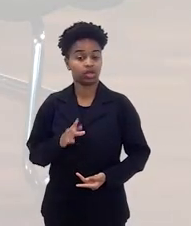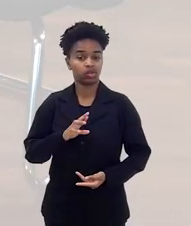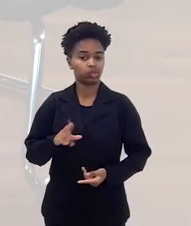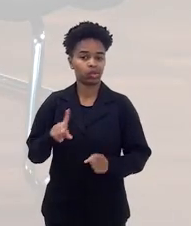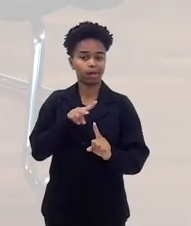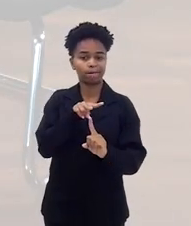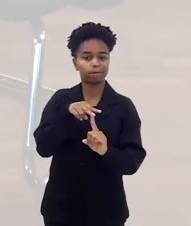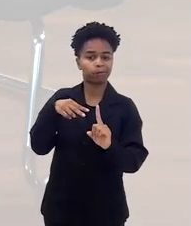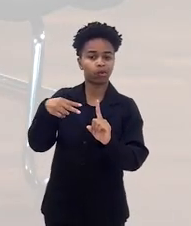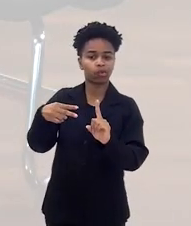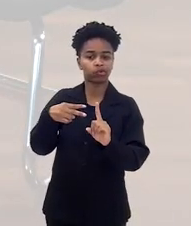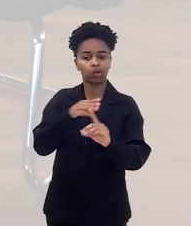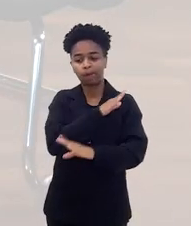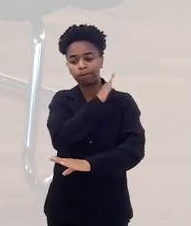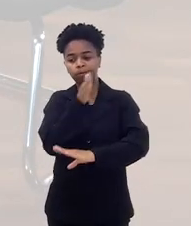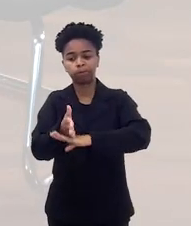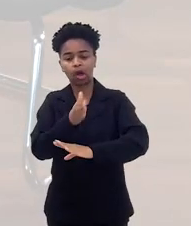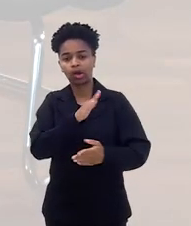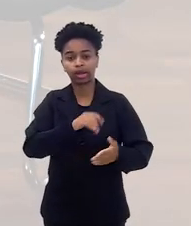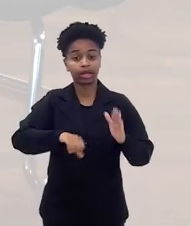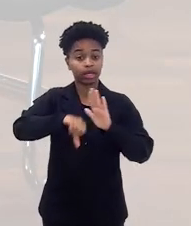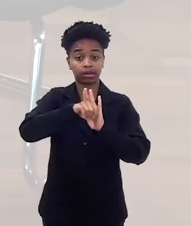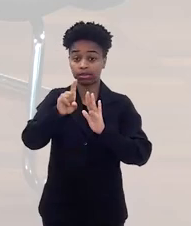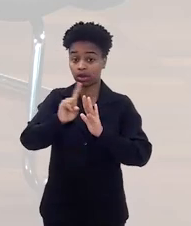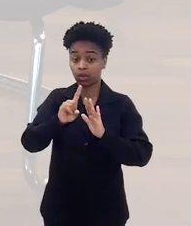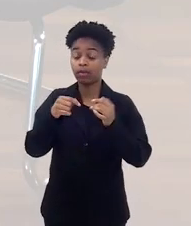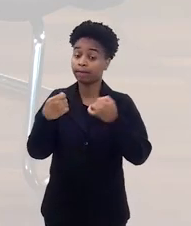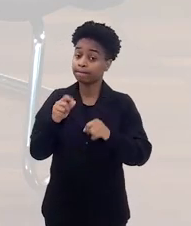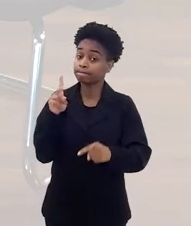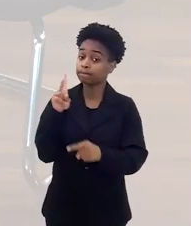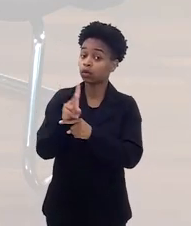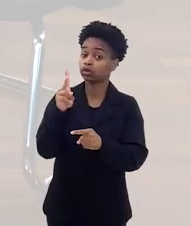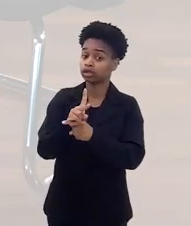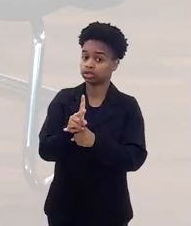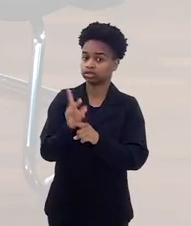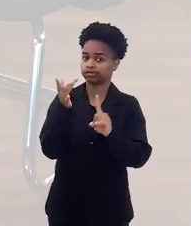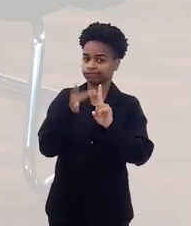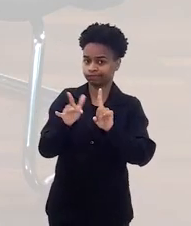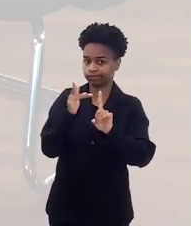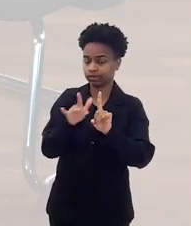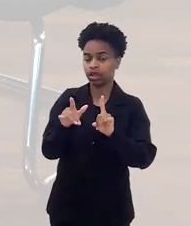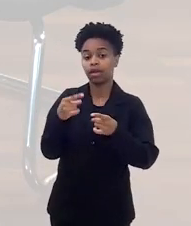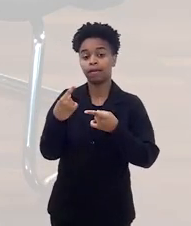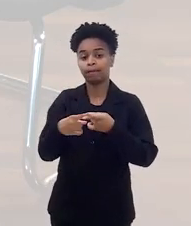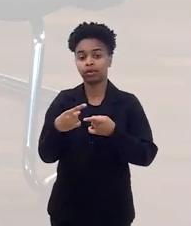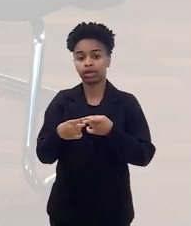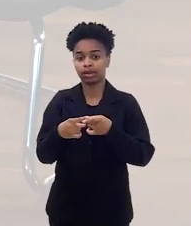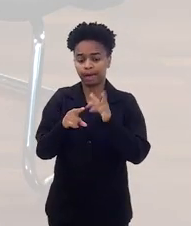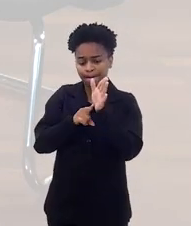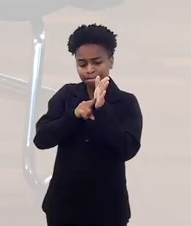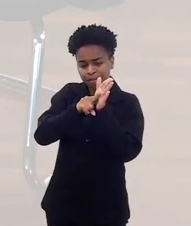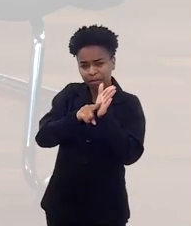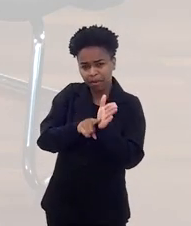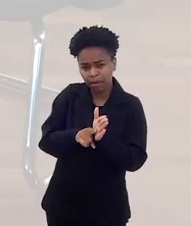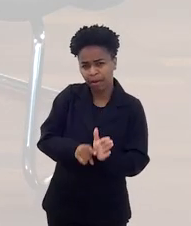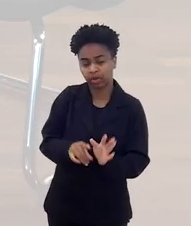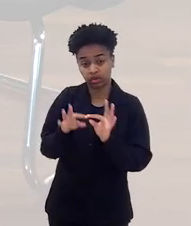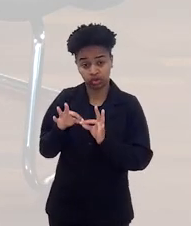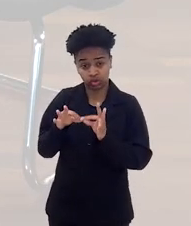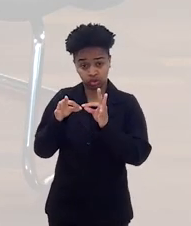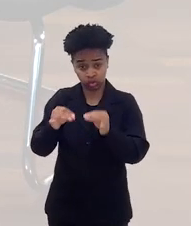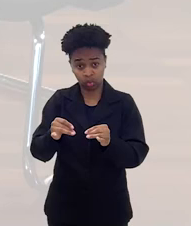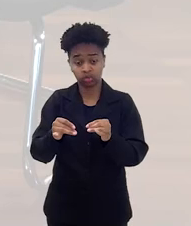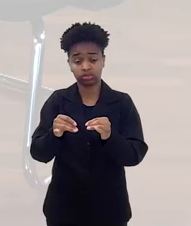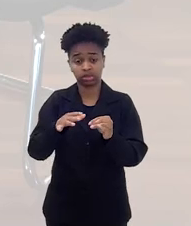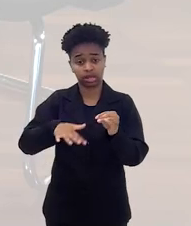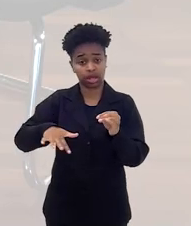perspectiva de combate ao crime, mas de proteção à vítima. Porque todas as pesquisas produzidas e desenvolvidas nesse